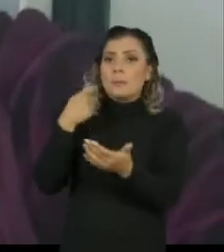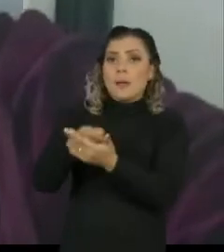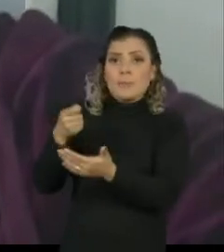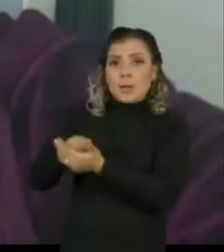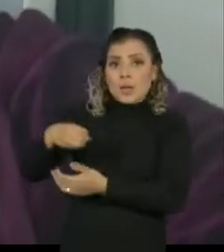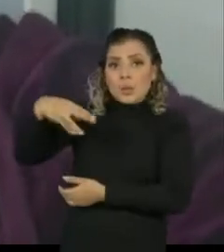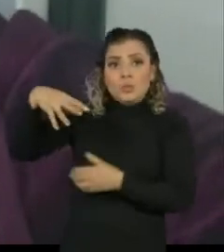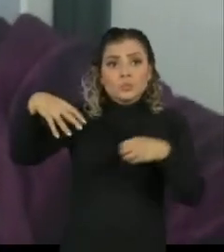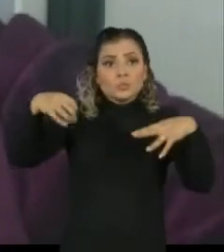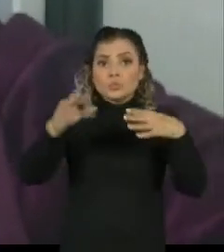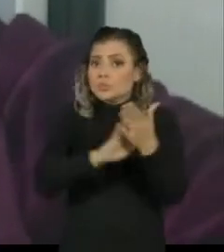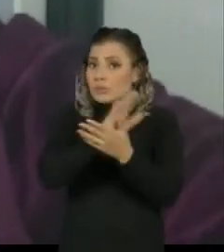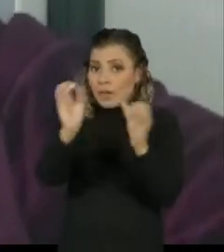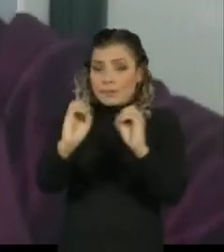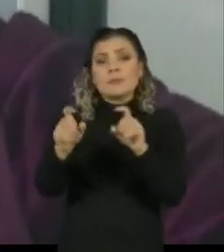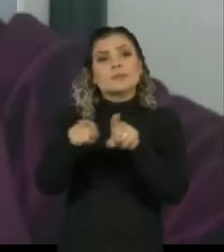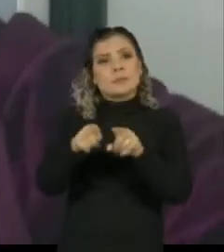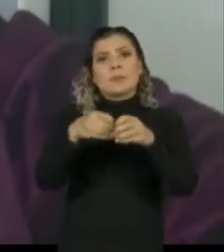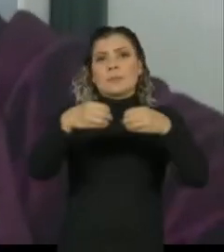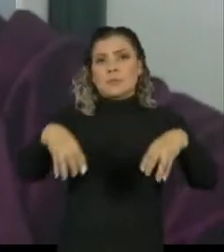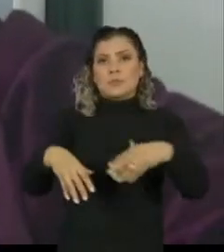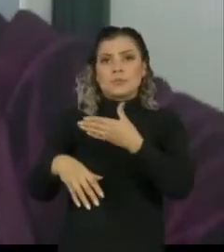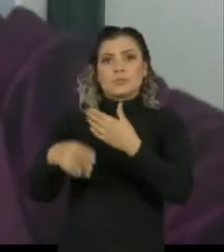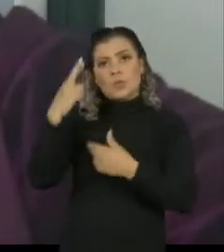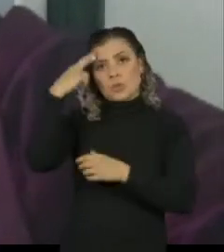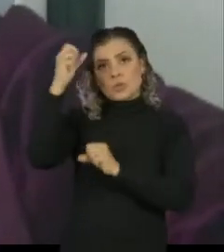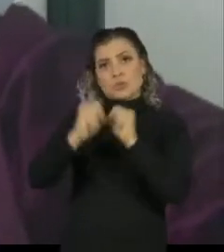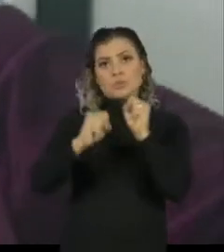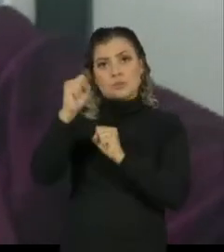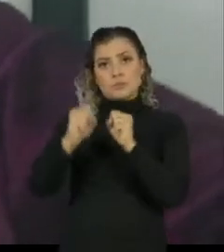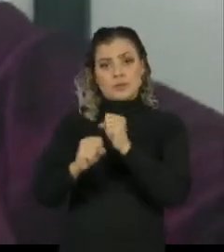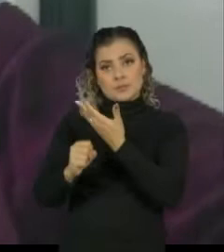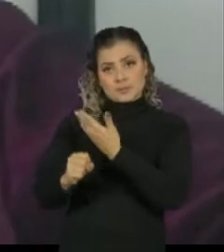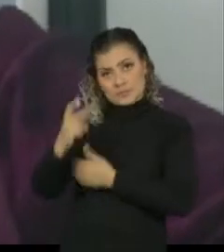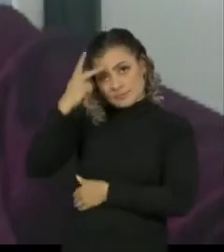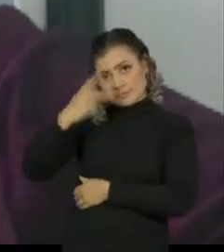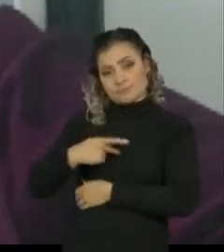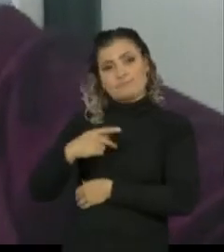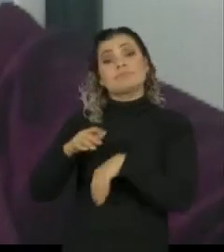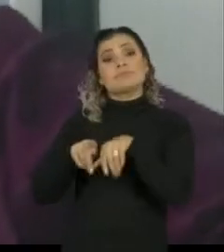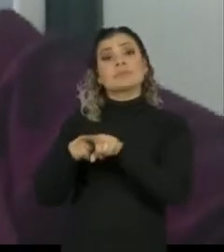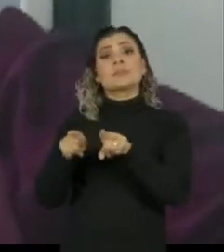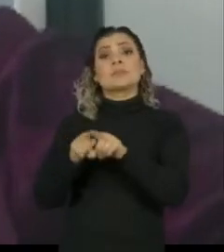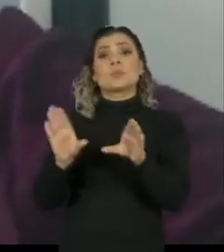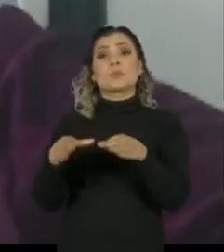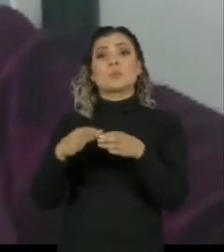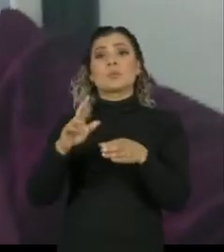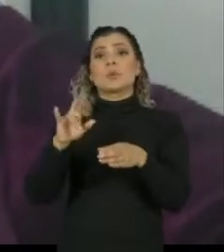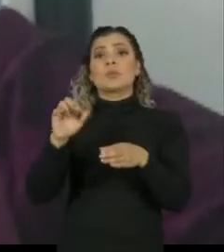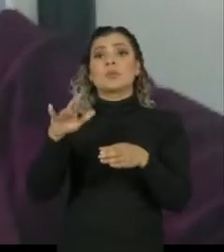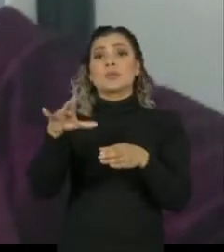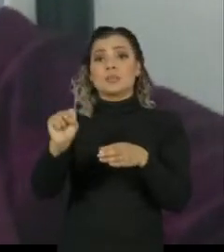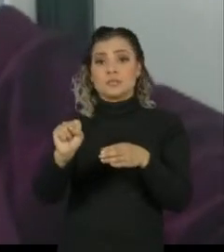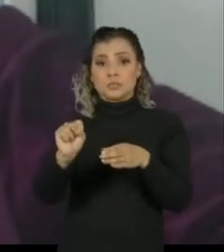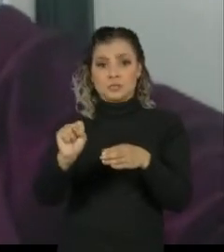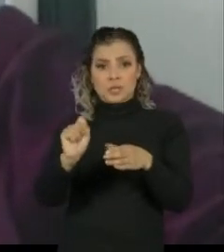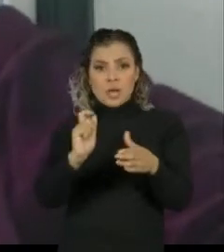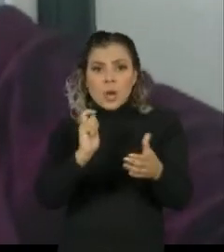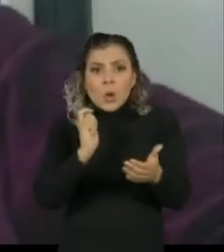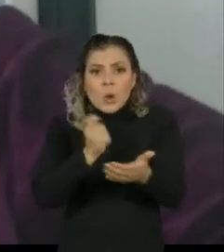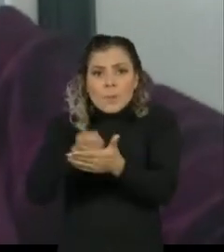de energia elétrica também atingiu a microempreendedora individual e os anti-Rodrigues. E as contas não são